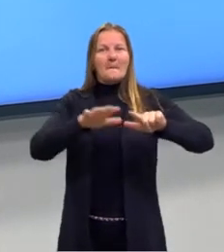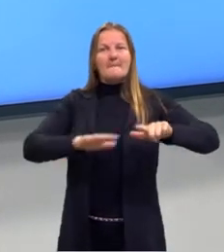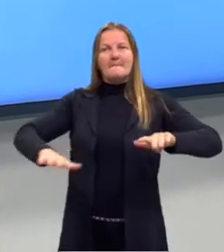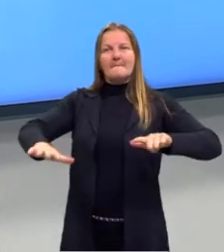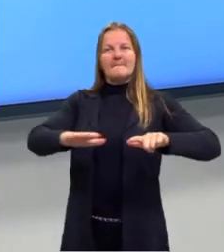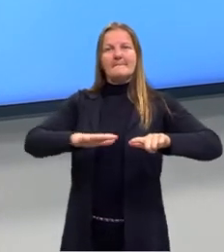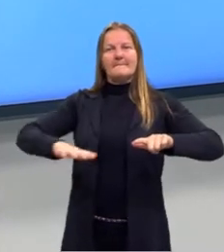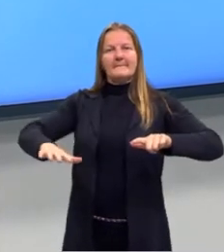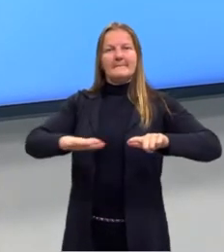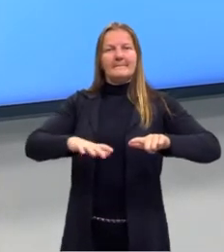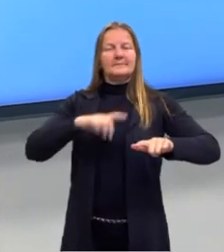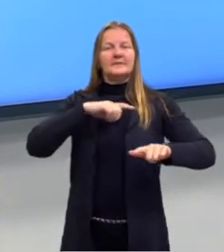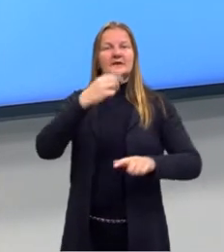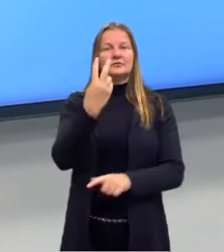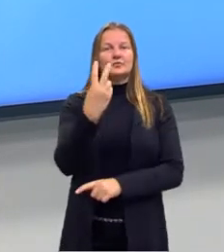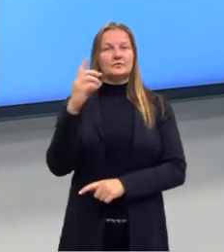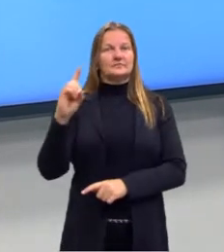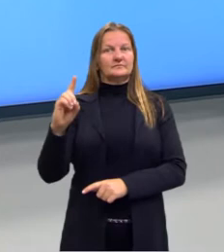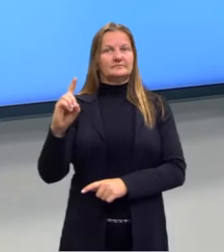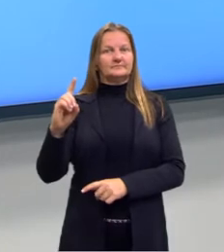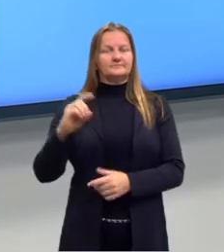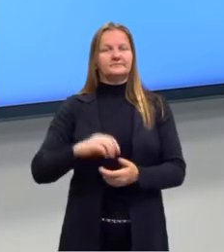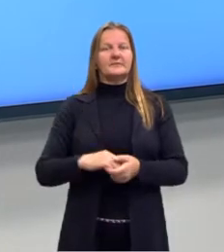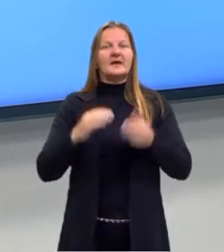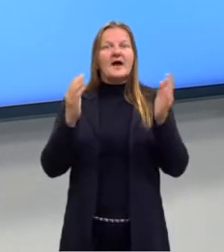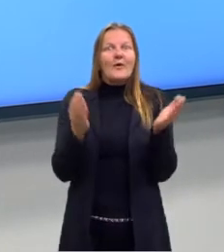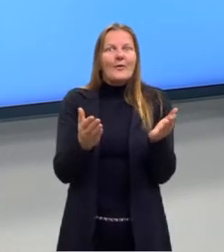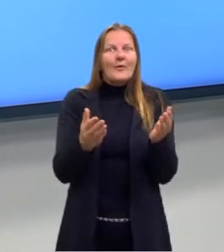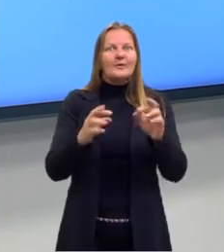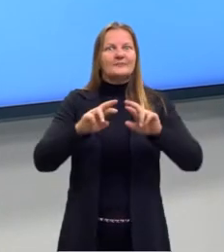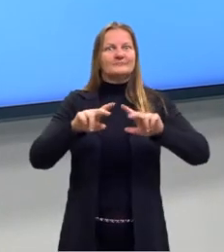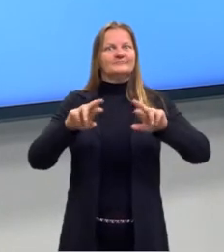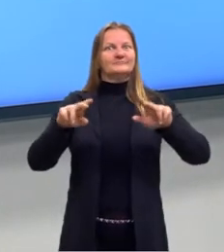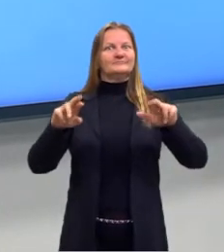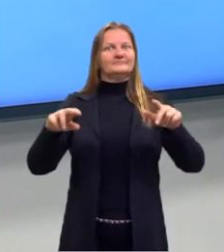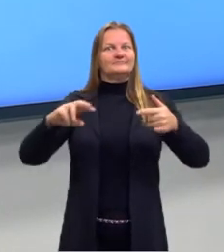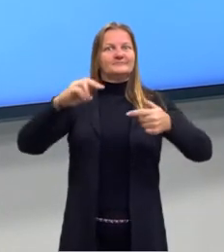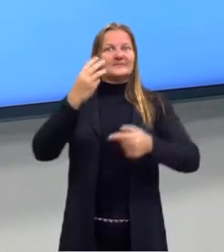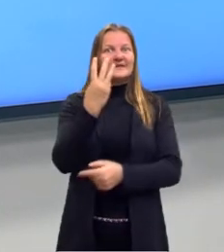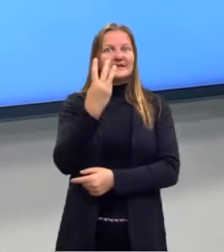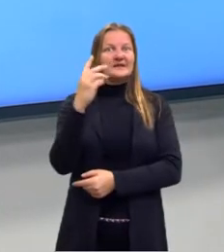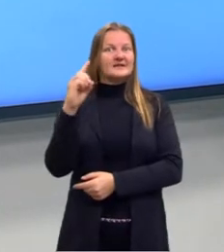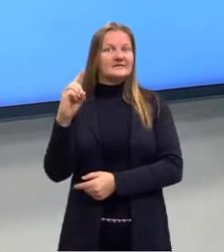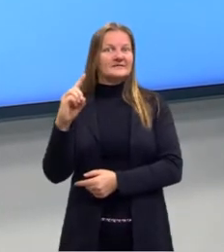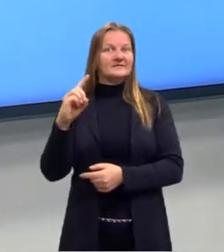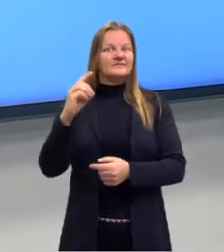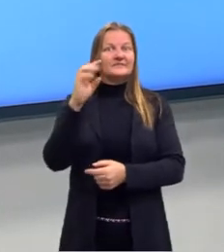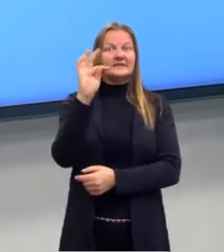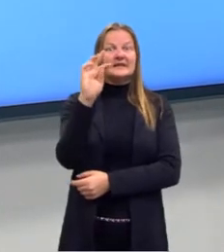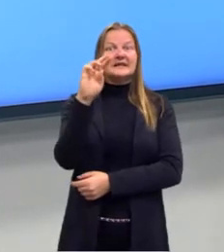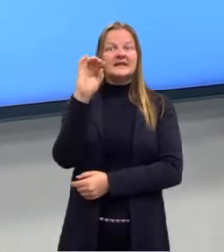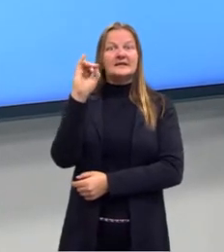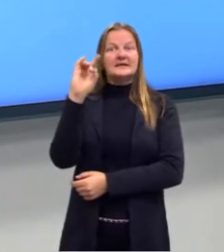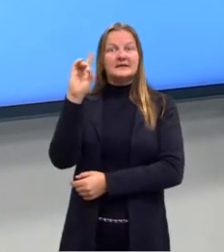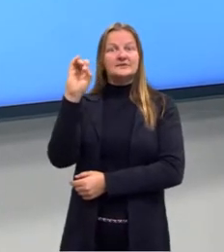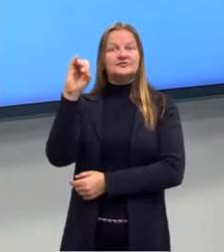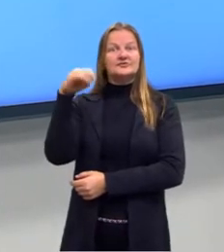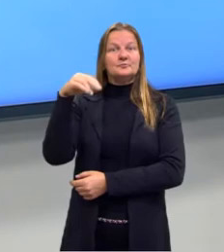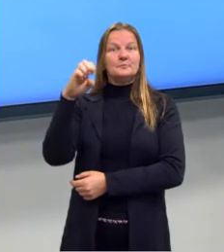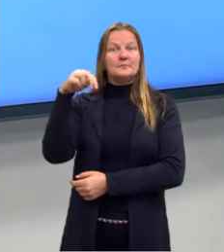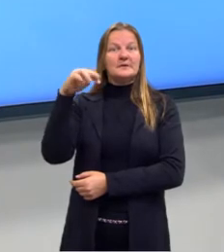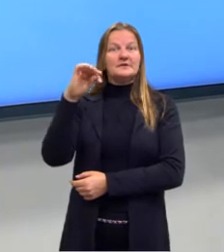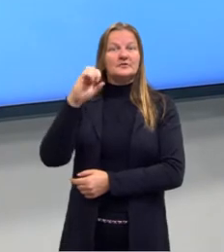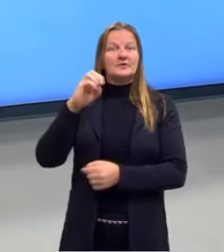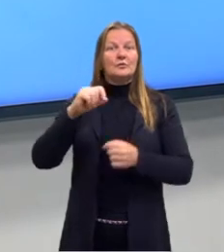onde nós tínhamos duas dimensões. Mas aqui agora, na geometria tridimensional, nós vamos trabalhar com as formas